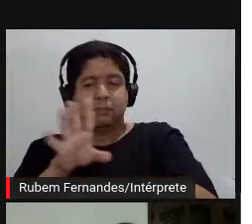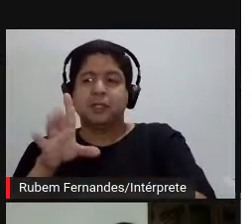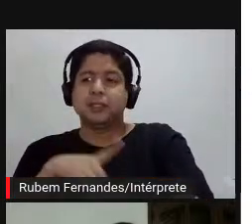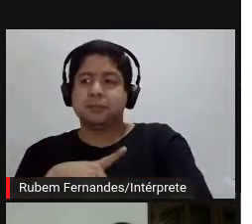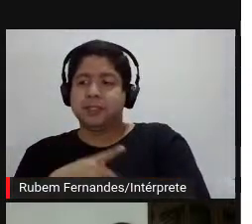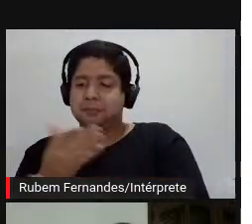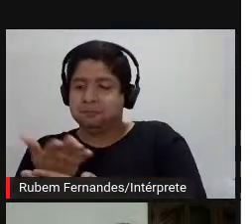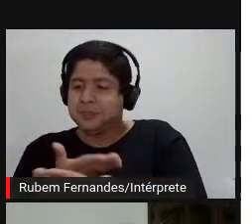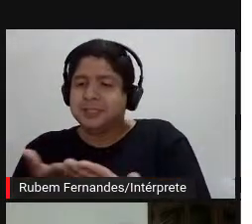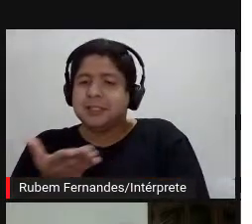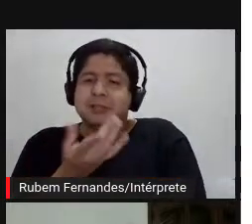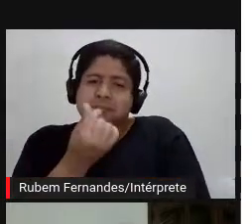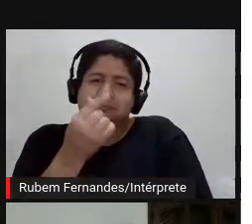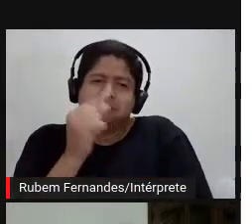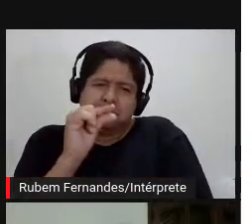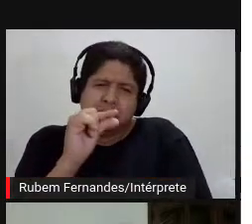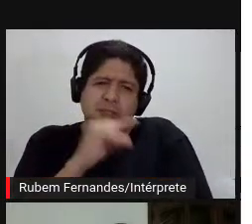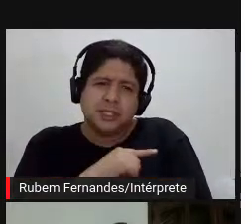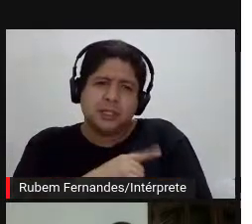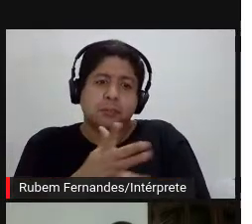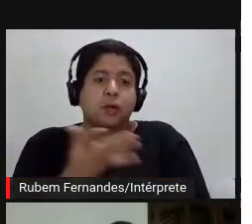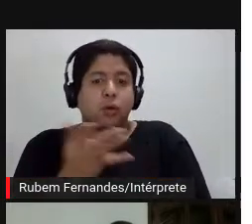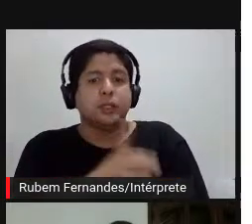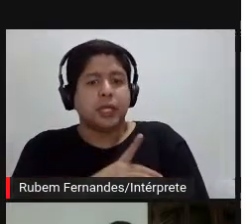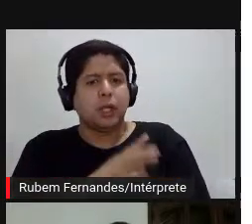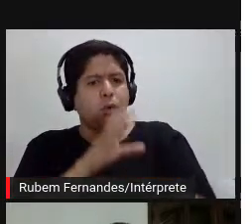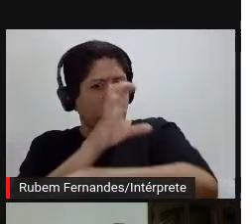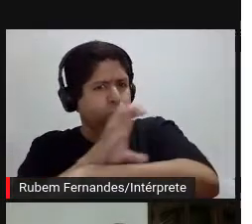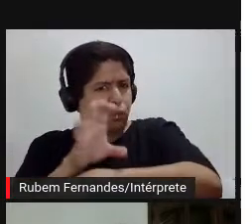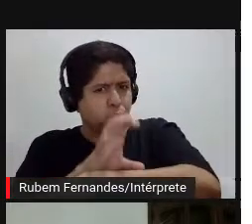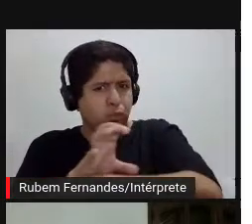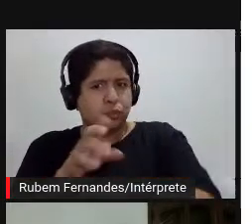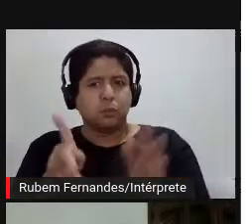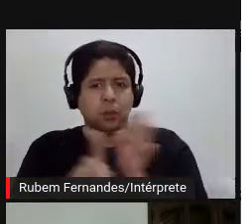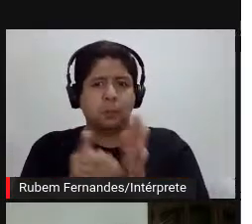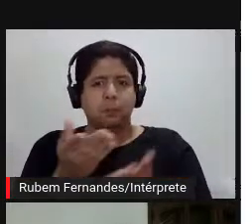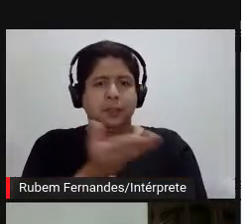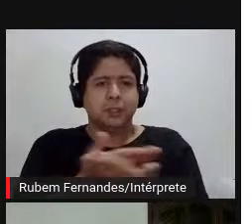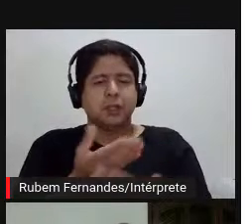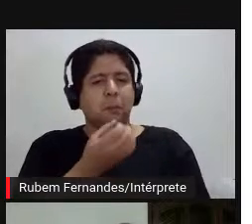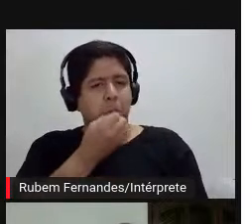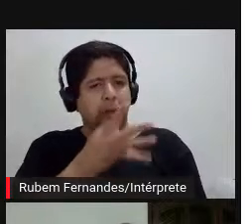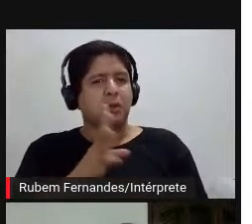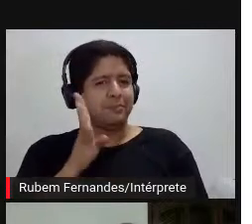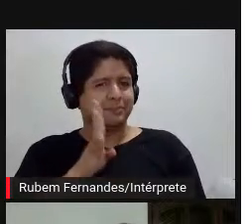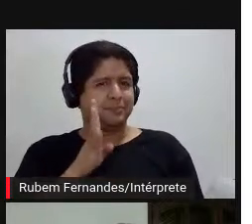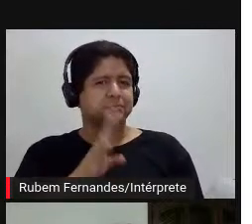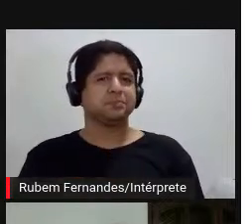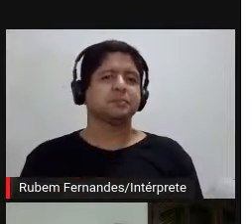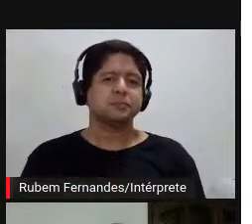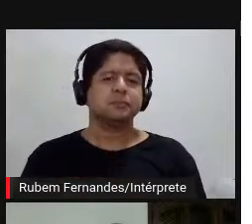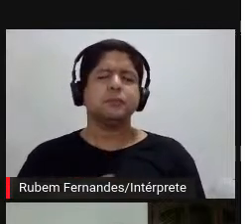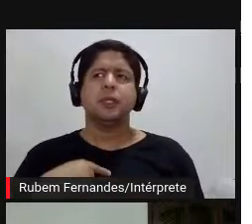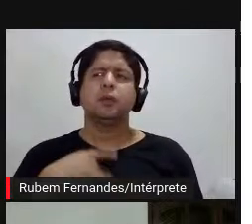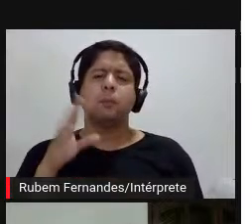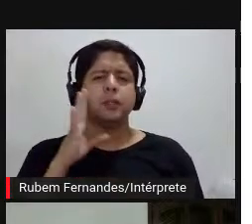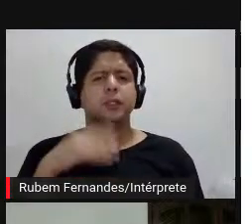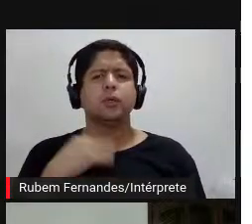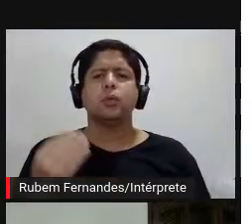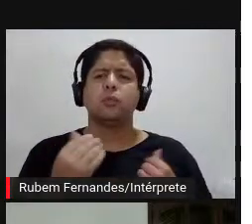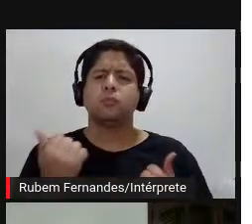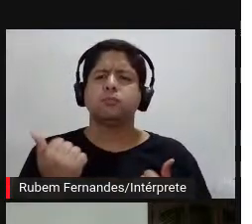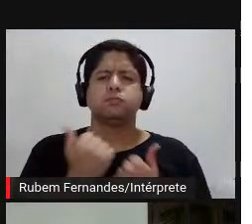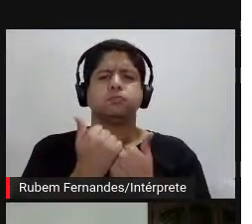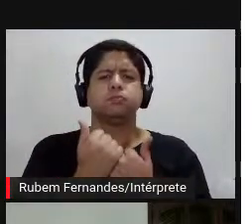tinha essa preocupação, e agora ver um curso desses é muito legal. Mas, bem, então, fiquei pensando como eu poderia contribuir, né, com essa formação de